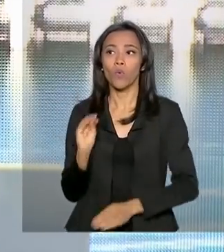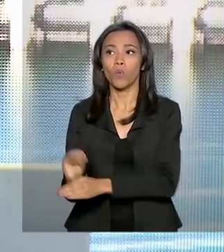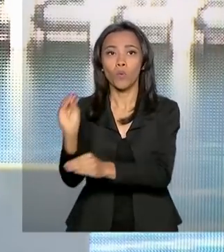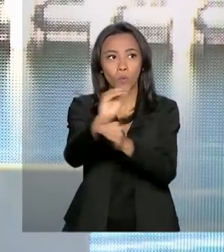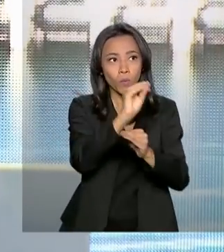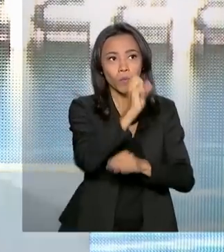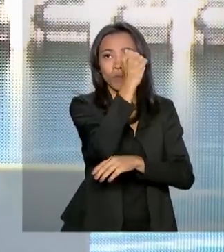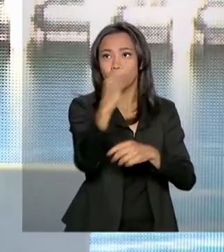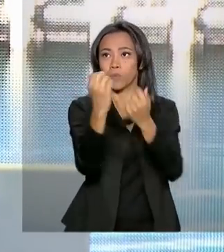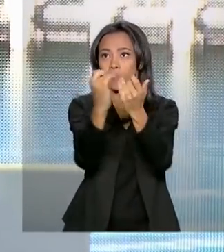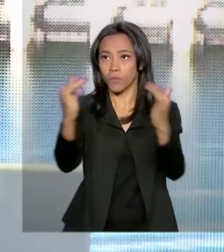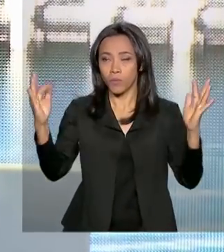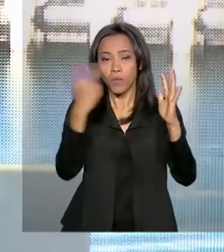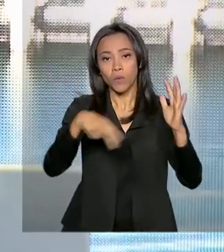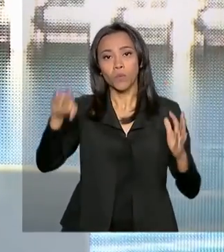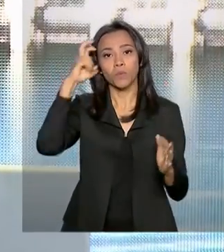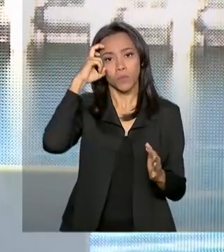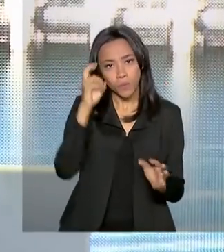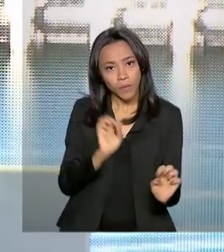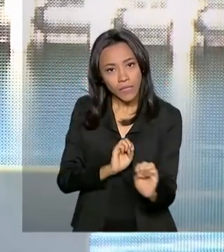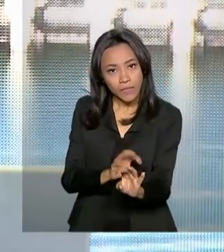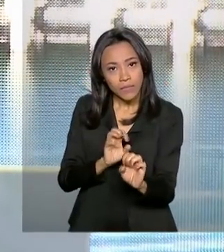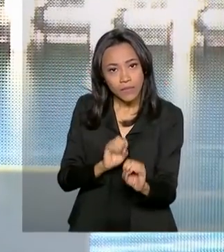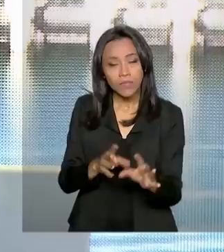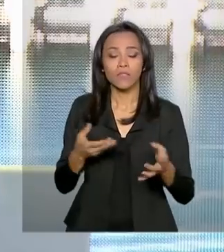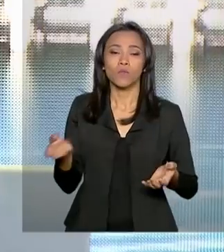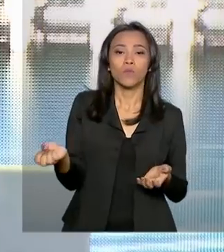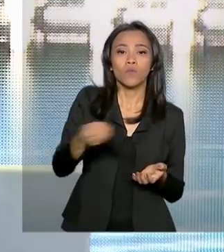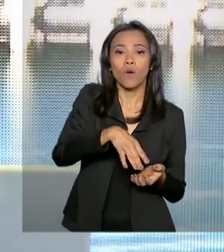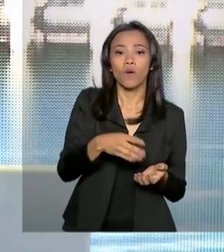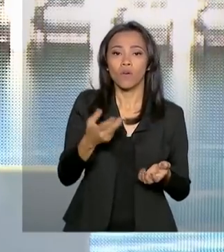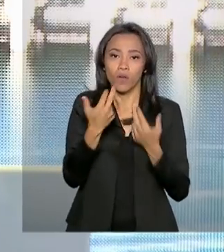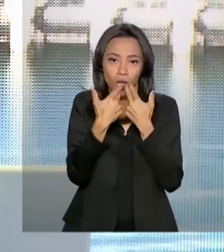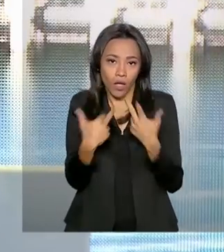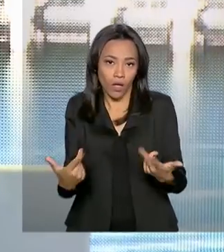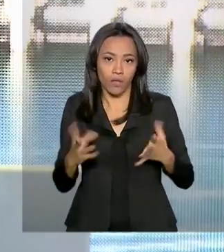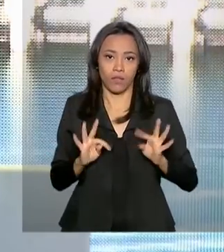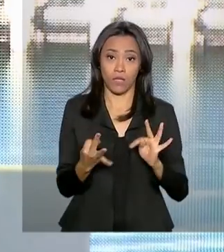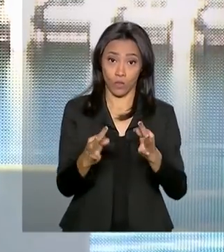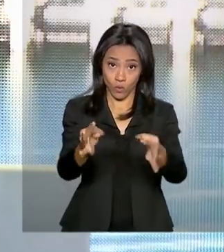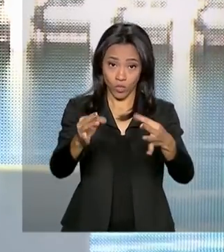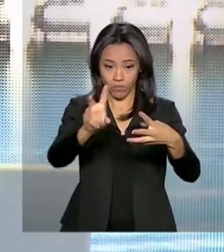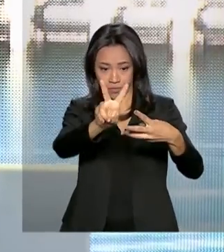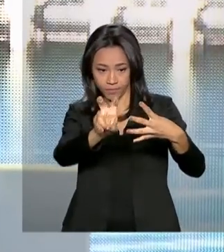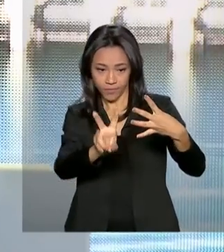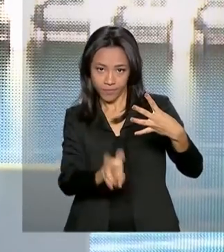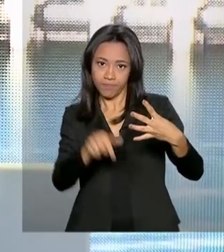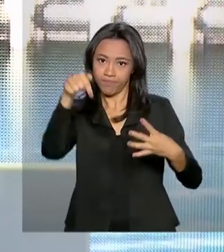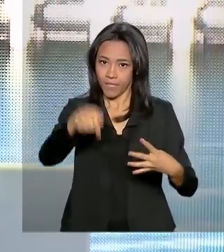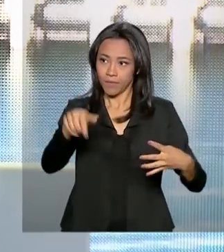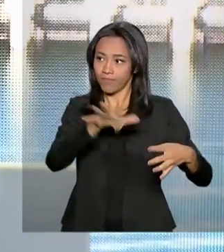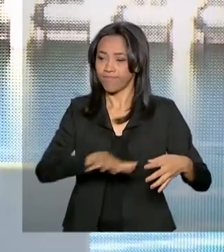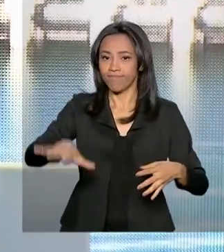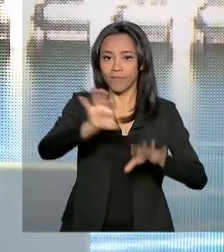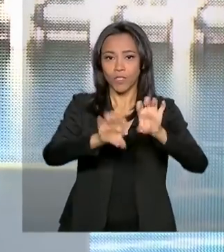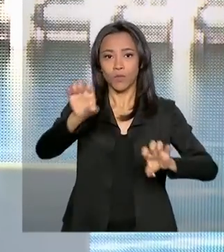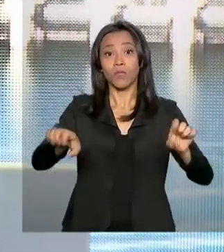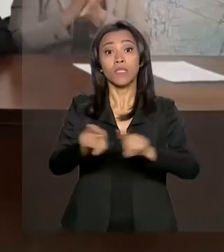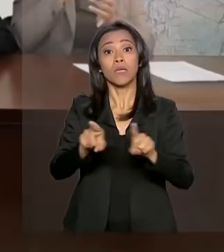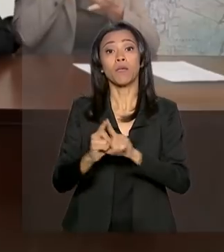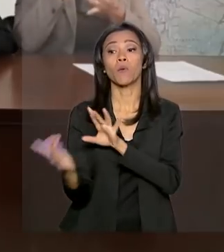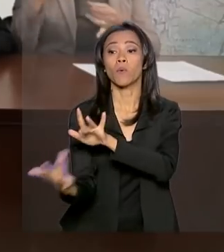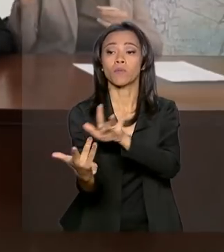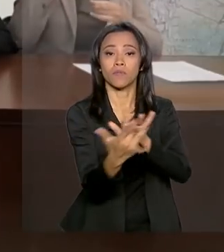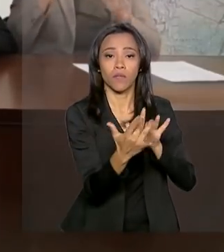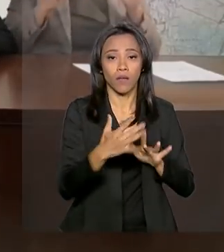cultural, educação, inovação e tecnologia. E, sobretudo, intensa integração com a população local.